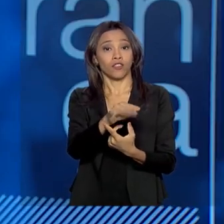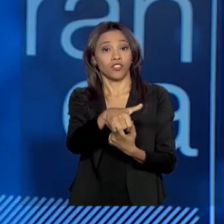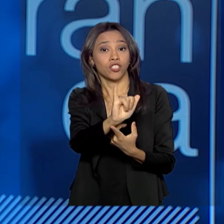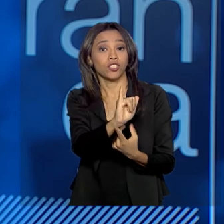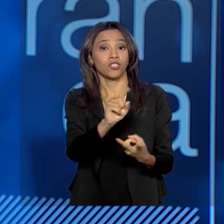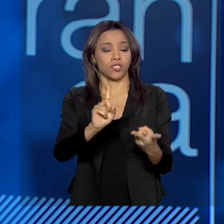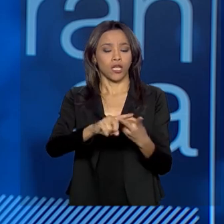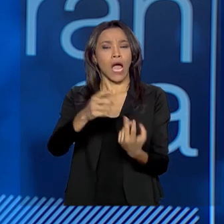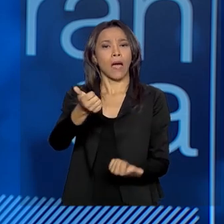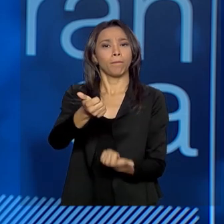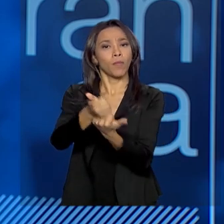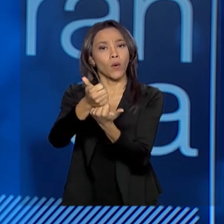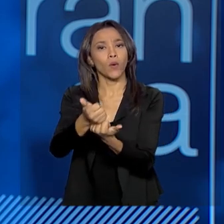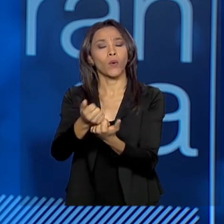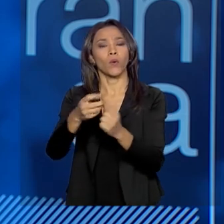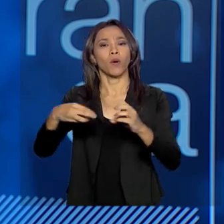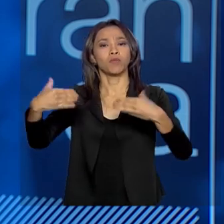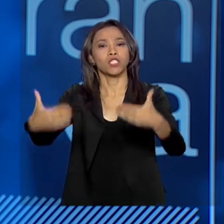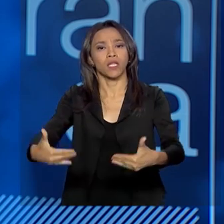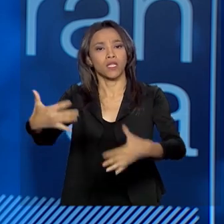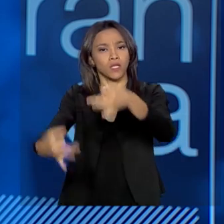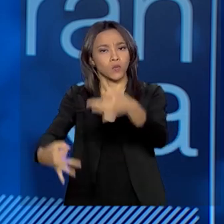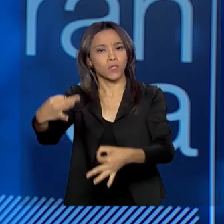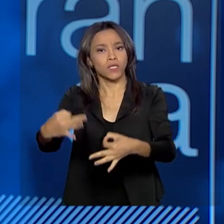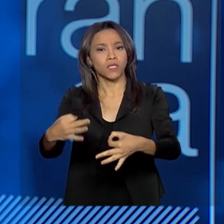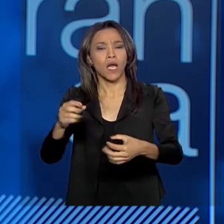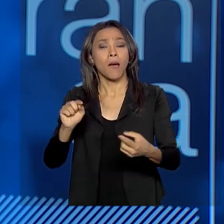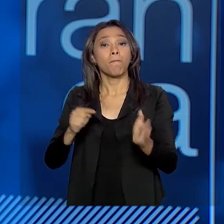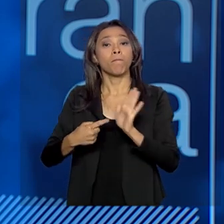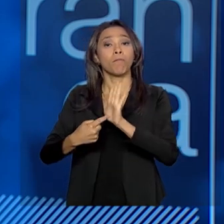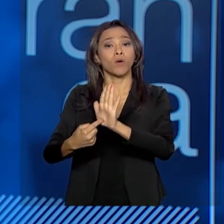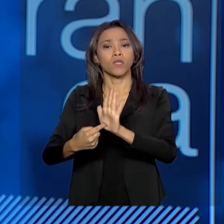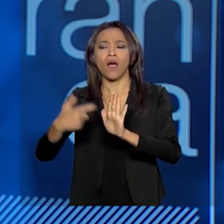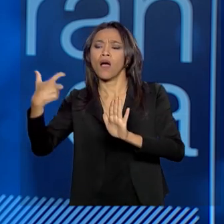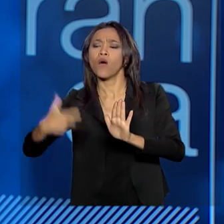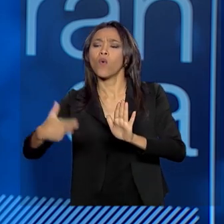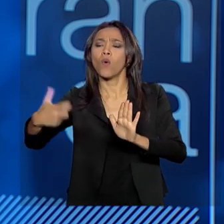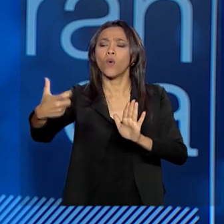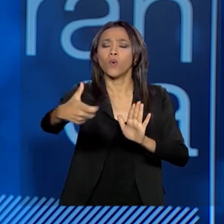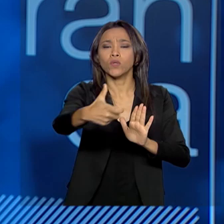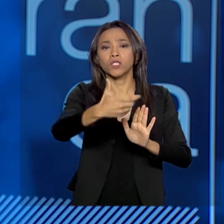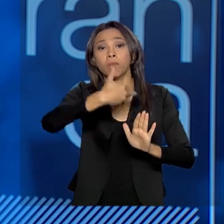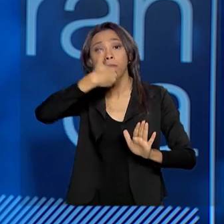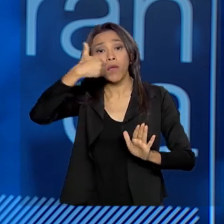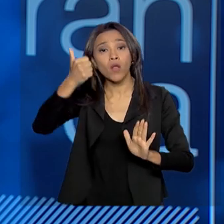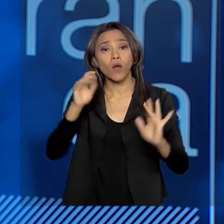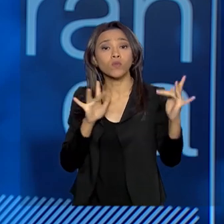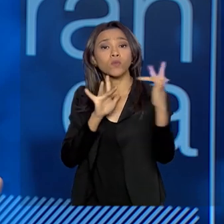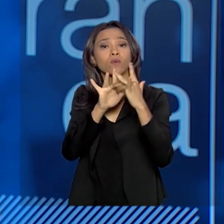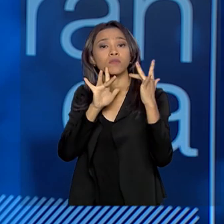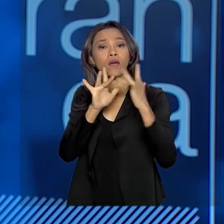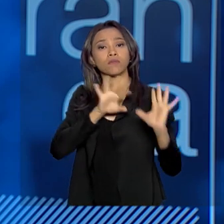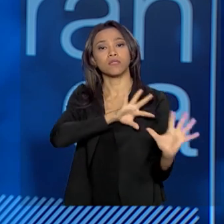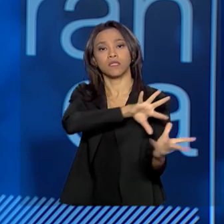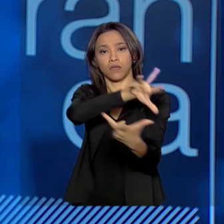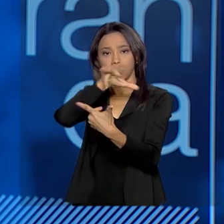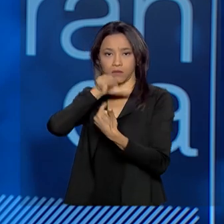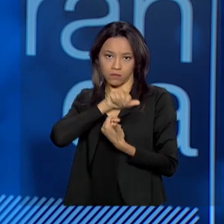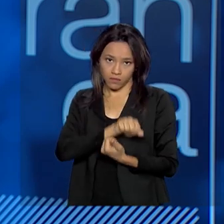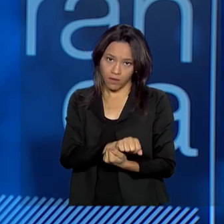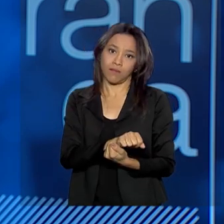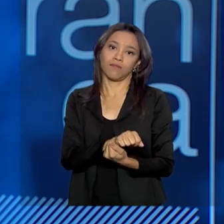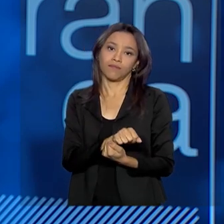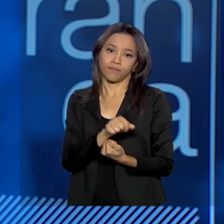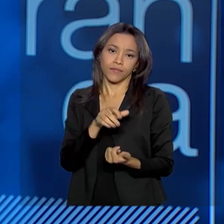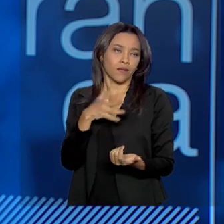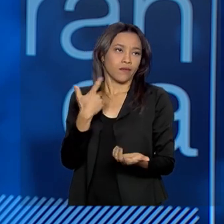em apontar aonde se poderiam melhorar os canais de cooperação internacional, inclusive em termos de